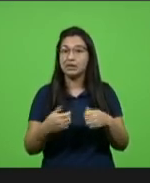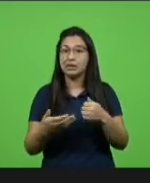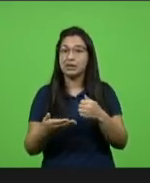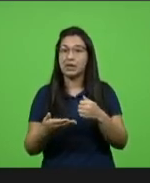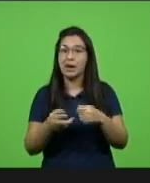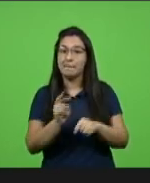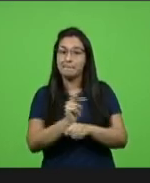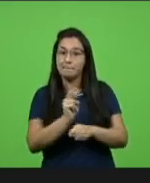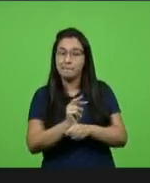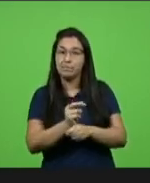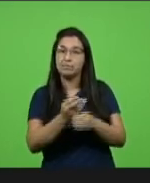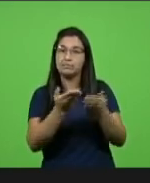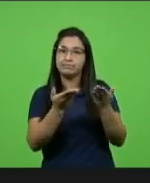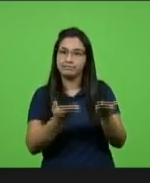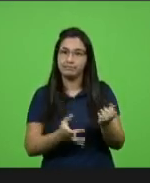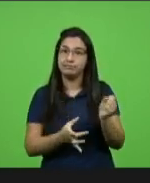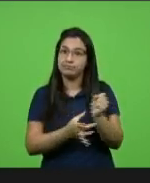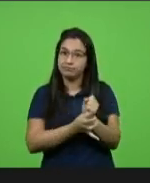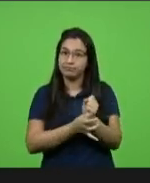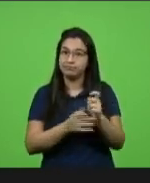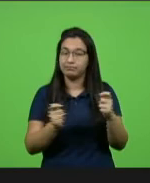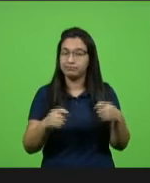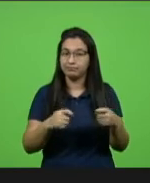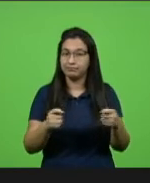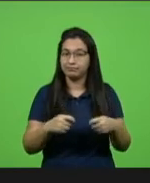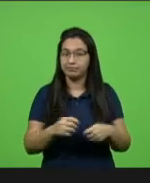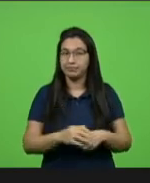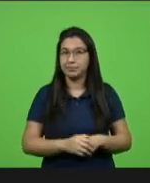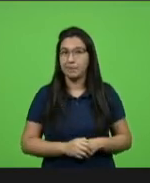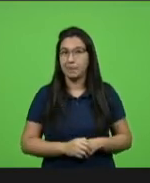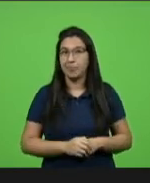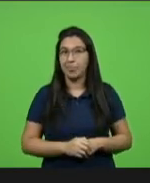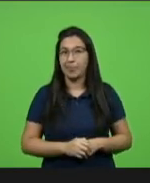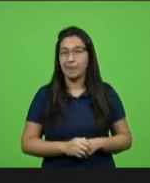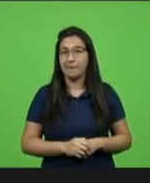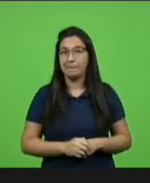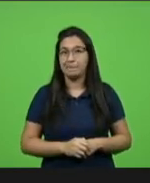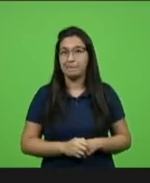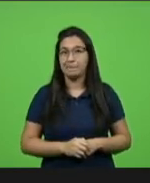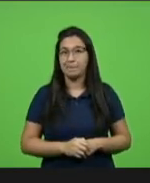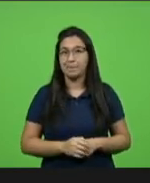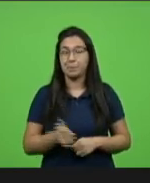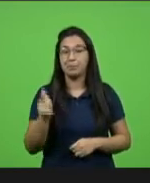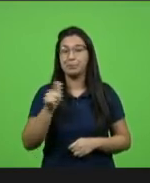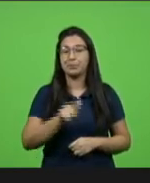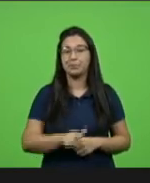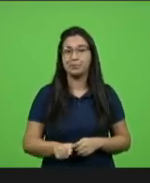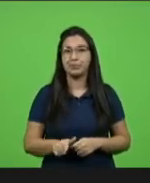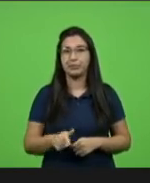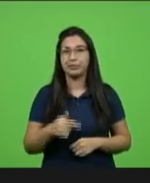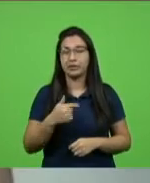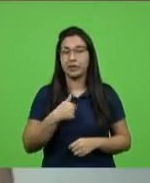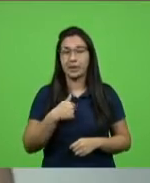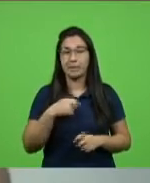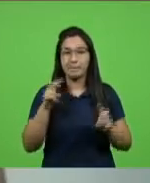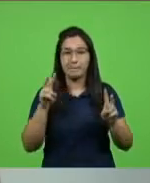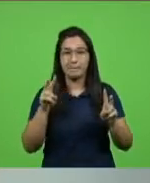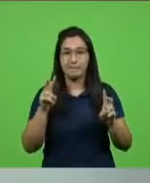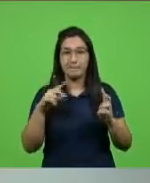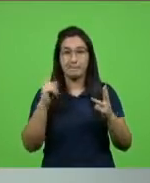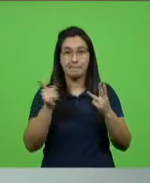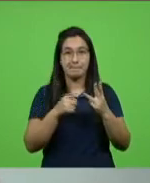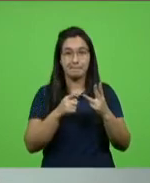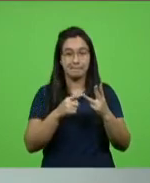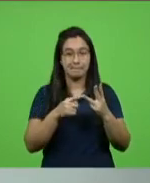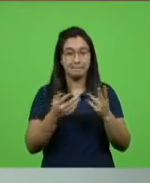proteção para esse pessoal bem eu quero aqui também senhor presidente o meu último assunto nessa